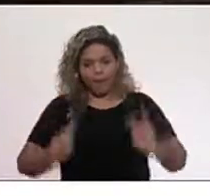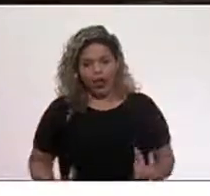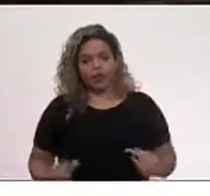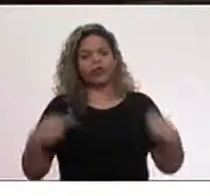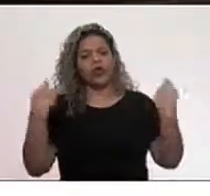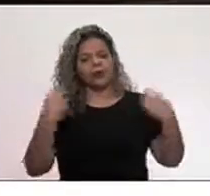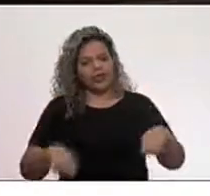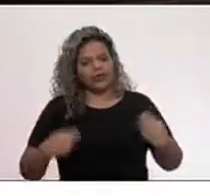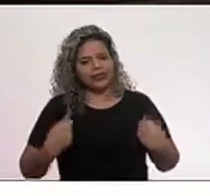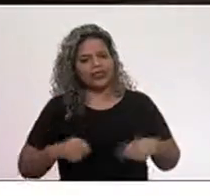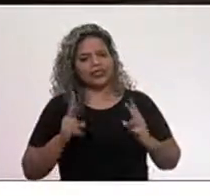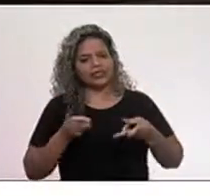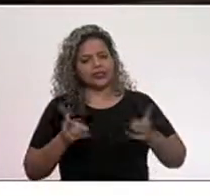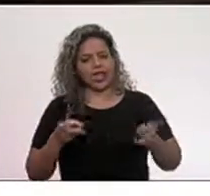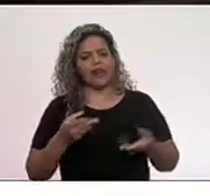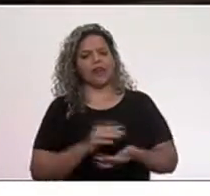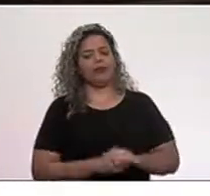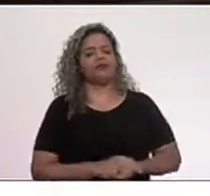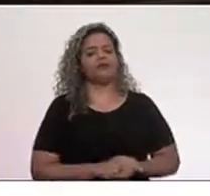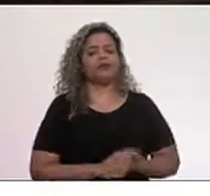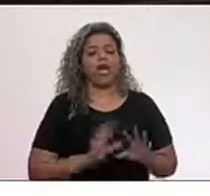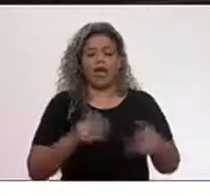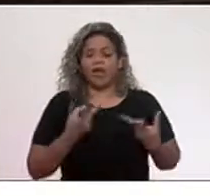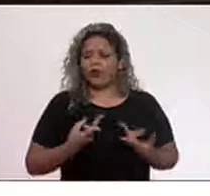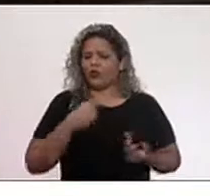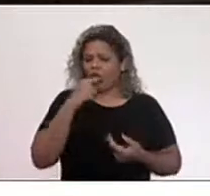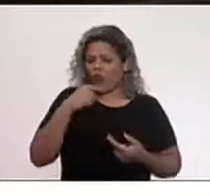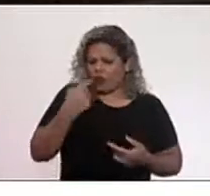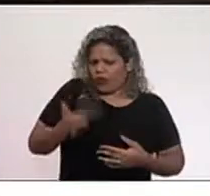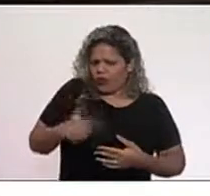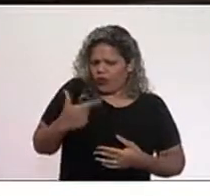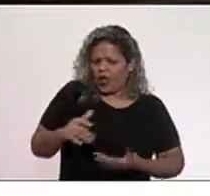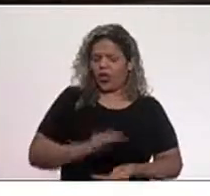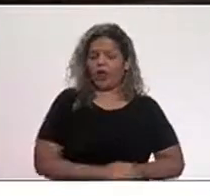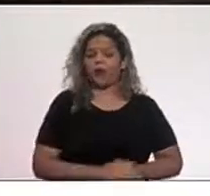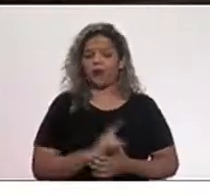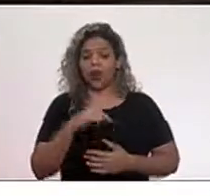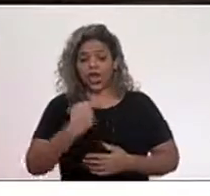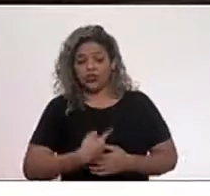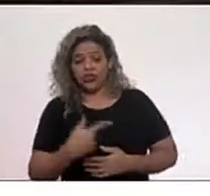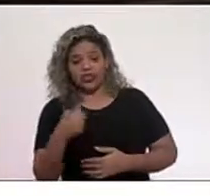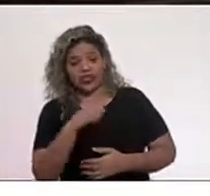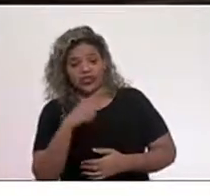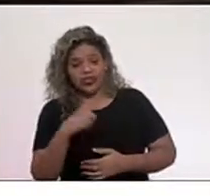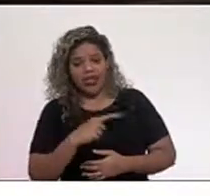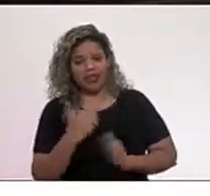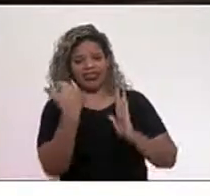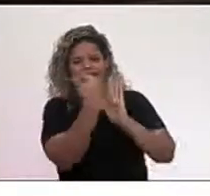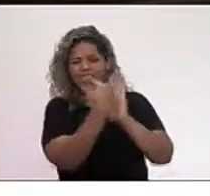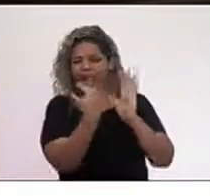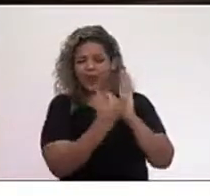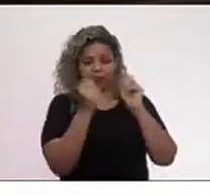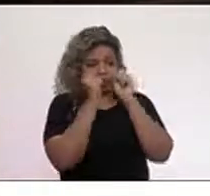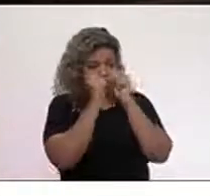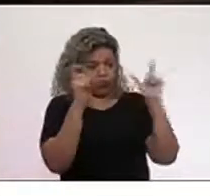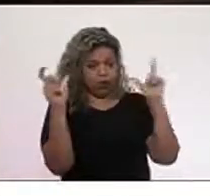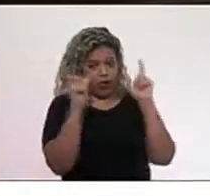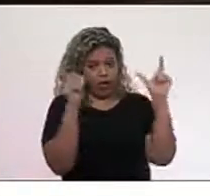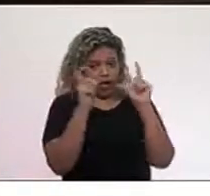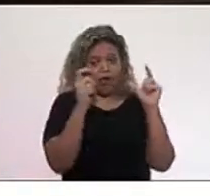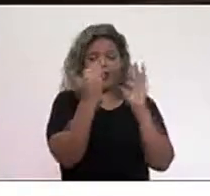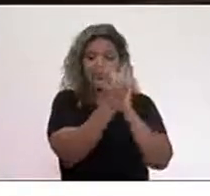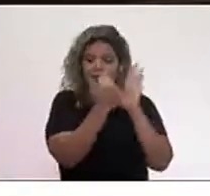precisa trazer a essa casa. Sem dúvida nenhuma, senhor presidente, a gente tem dados alarmantes,